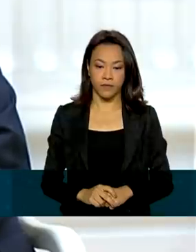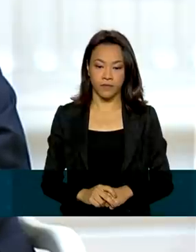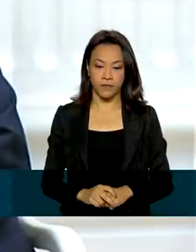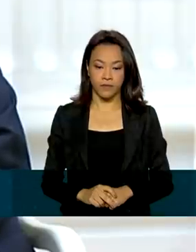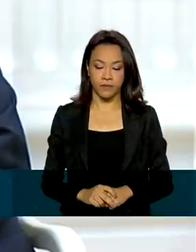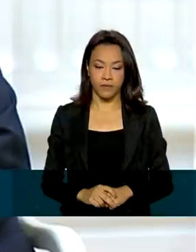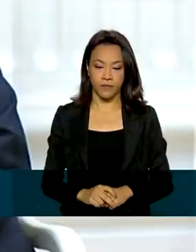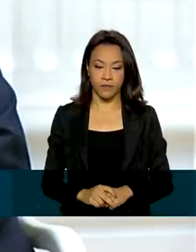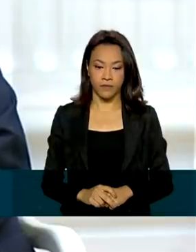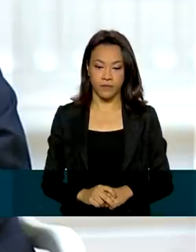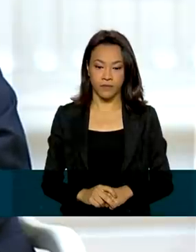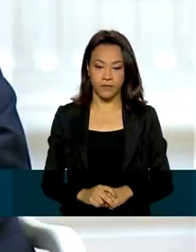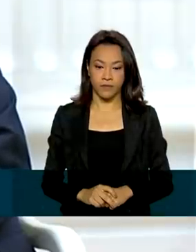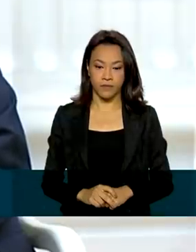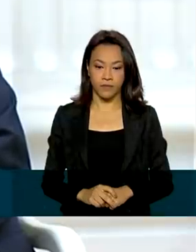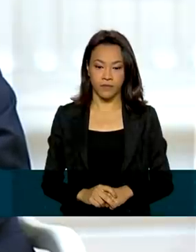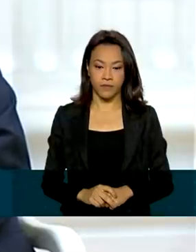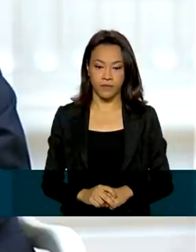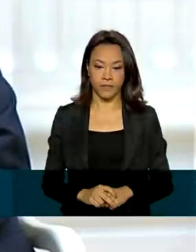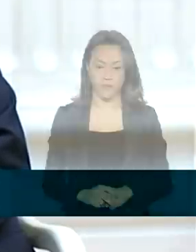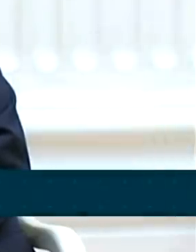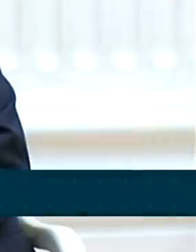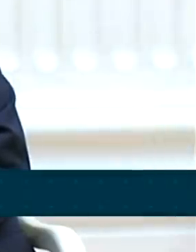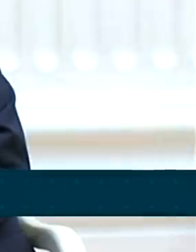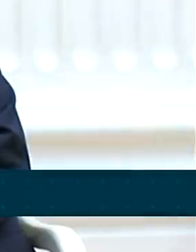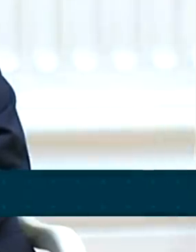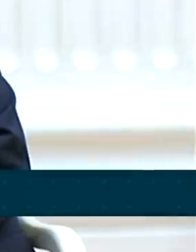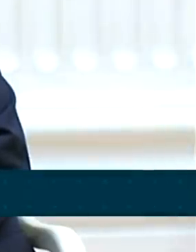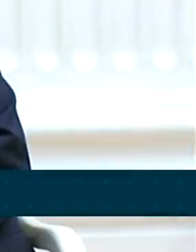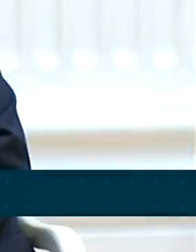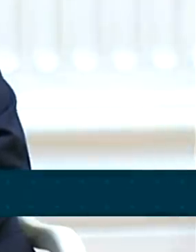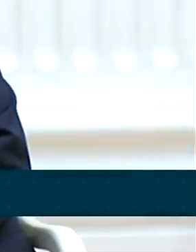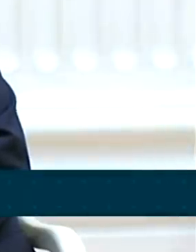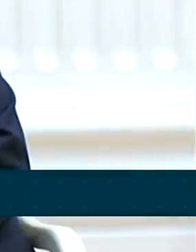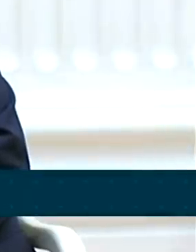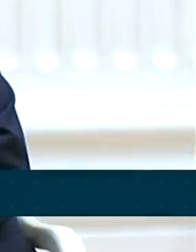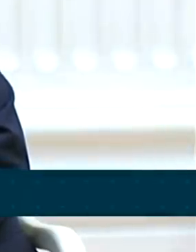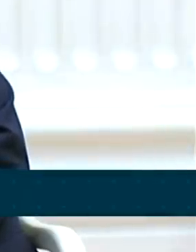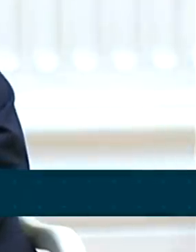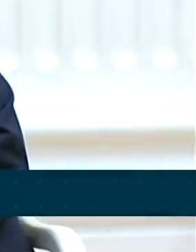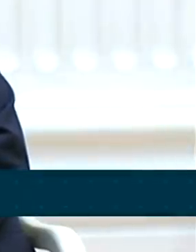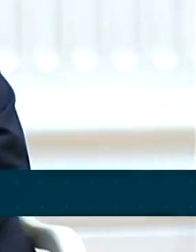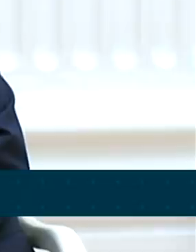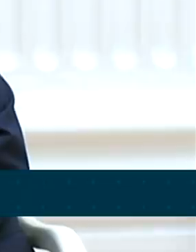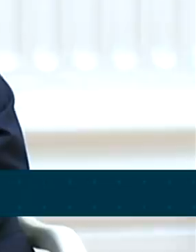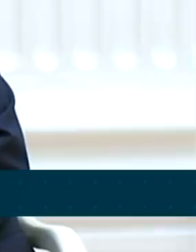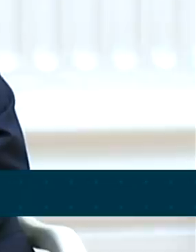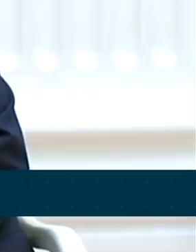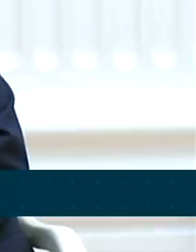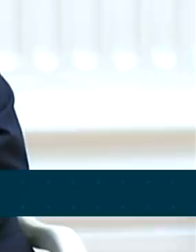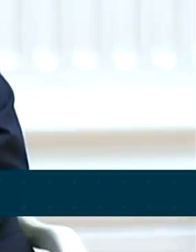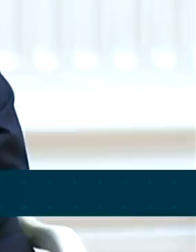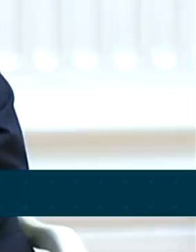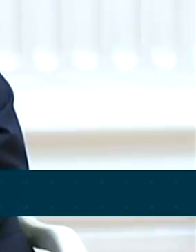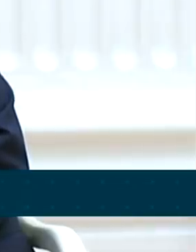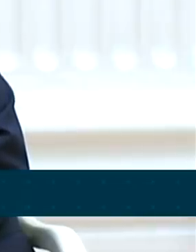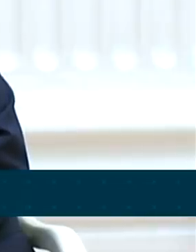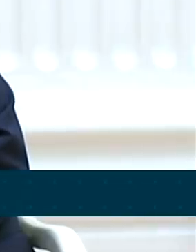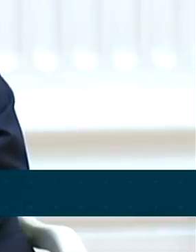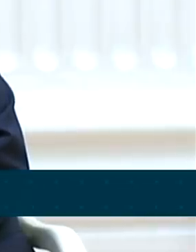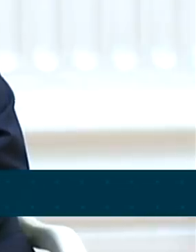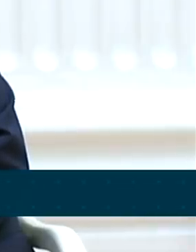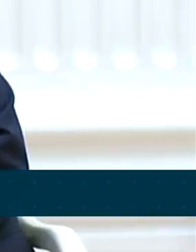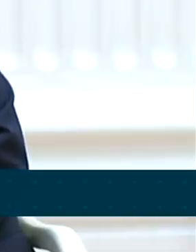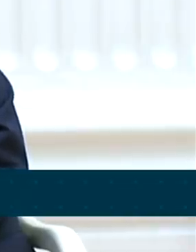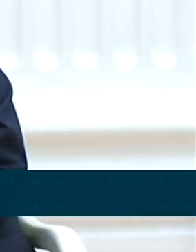O que foi realizado um encontro no formato 2 mais 2 dos ministros da direção exteriores